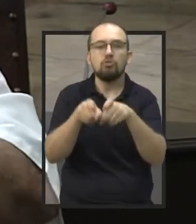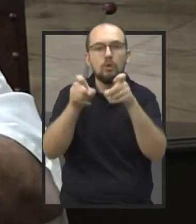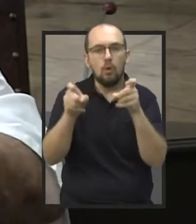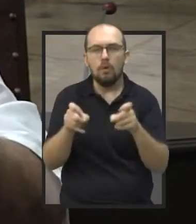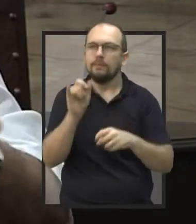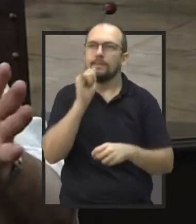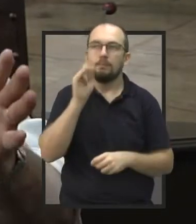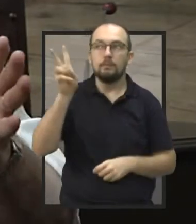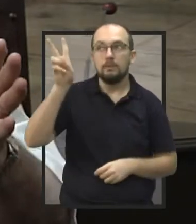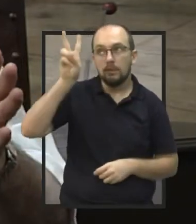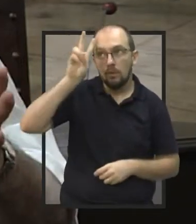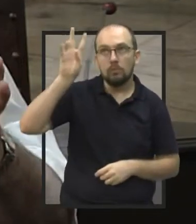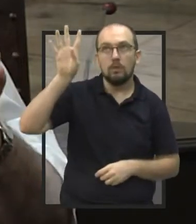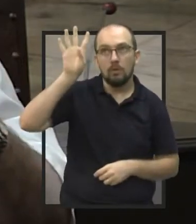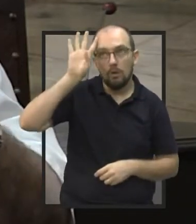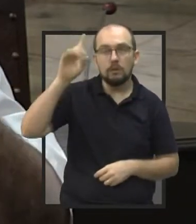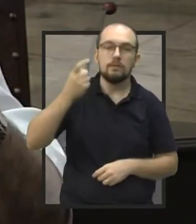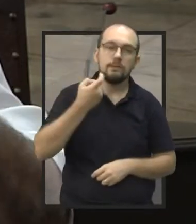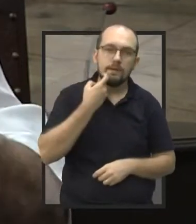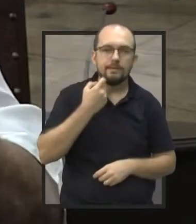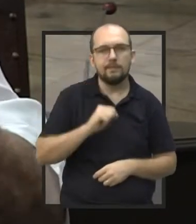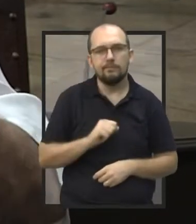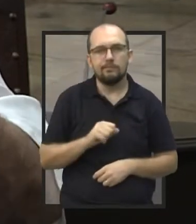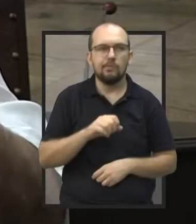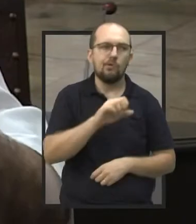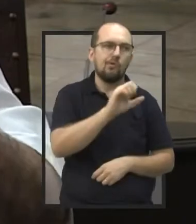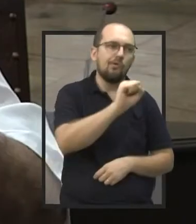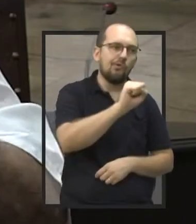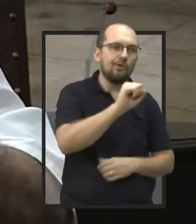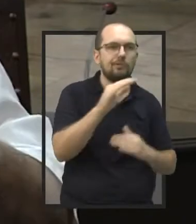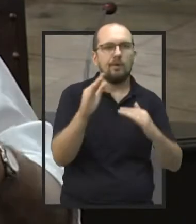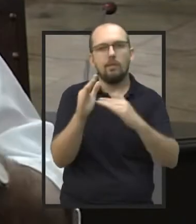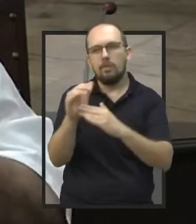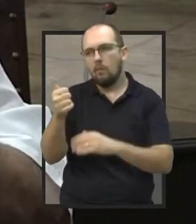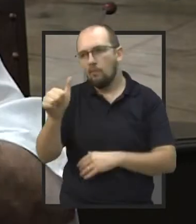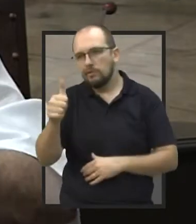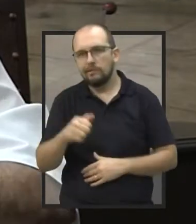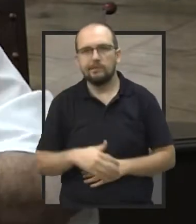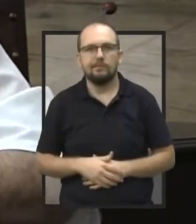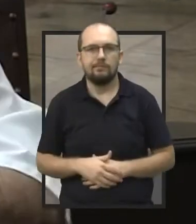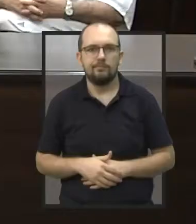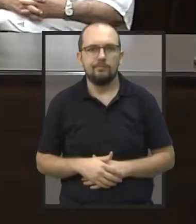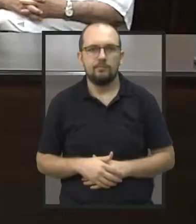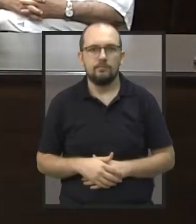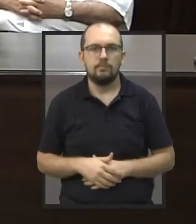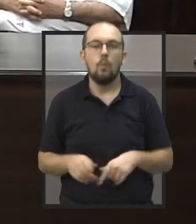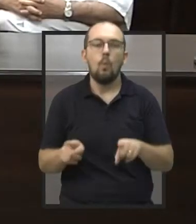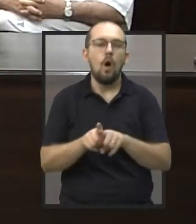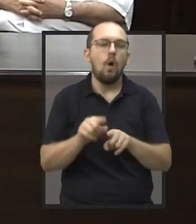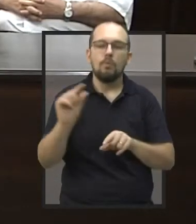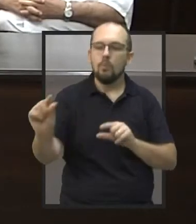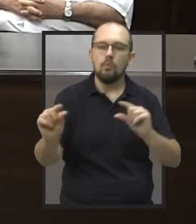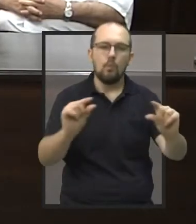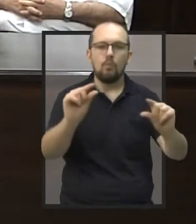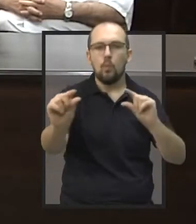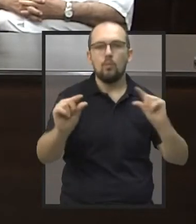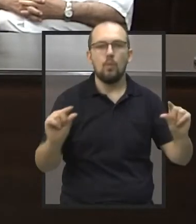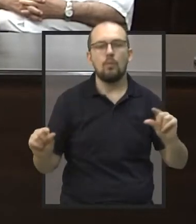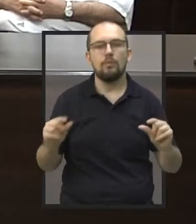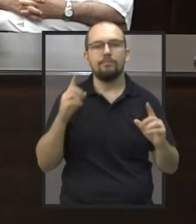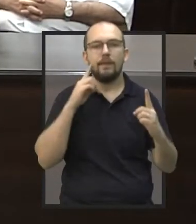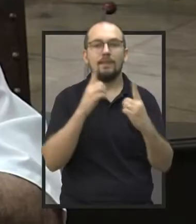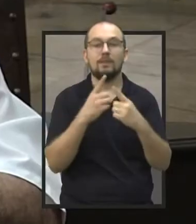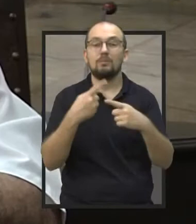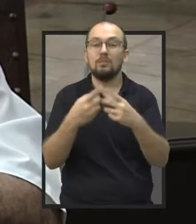segunda, quarta e sexta, das oito às onze, entendeu? Distribuir esse atendimento. Porque